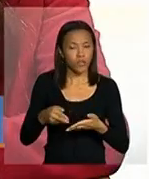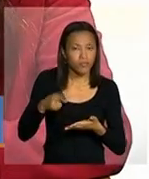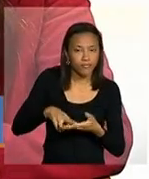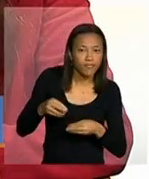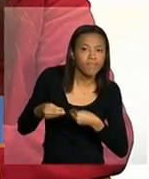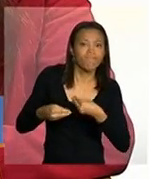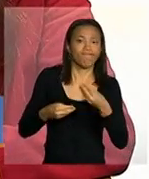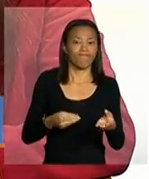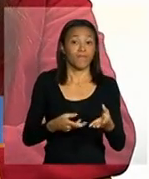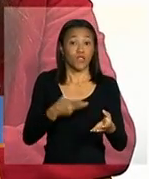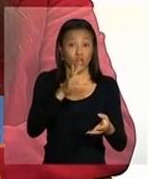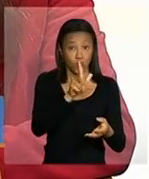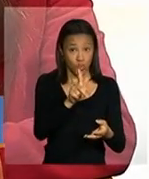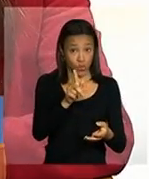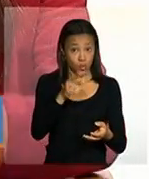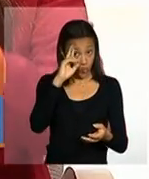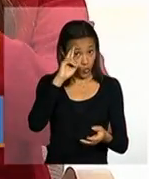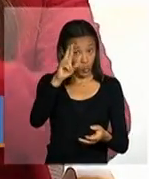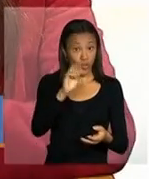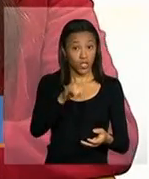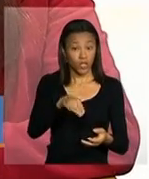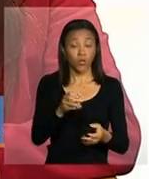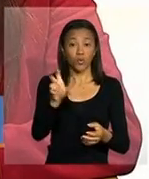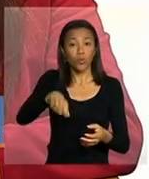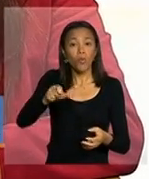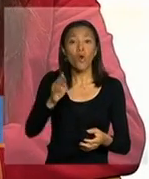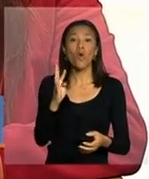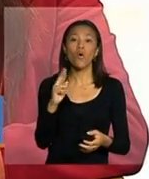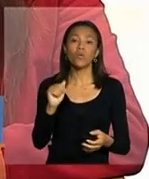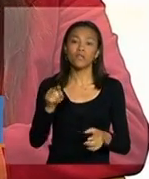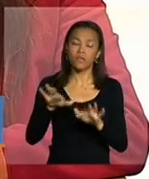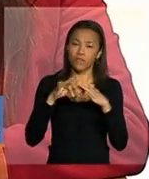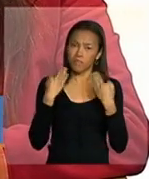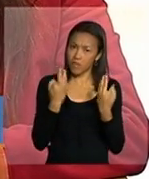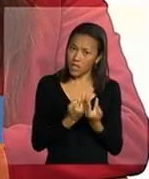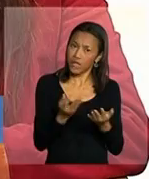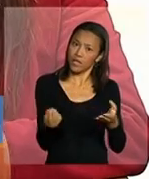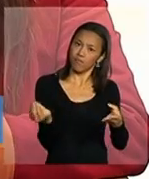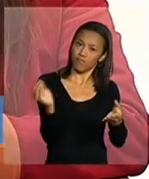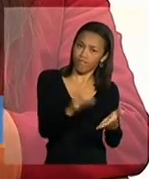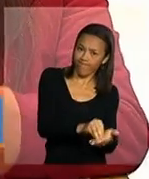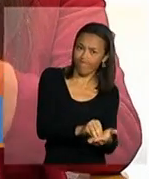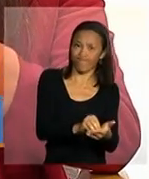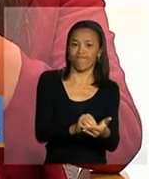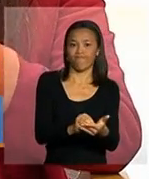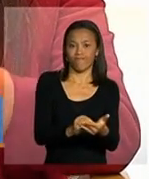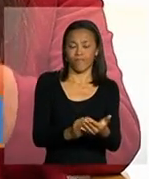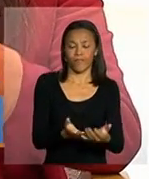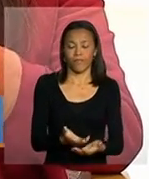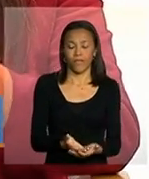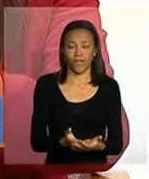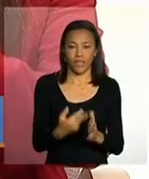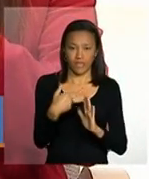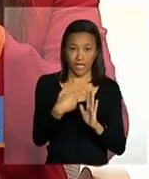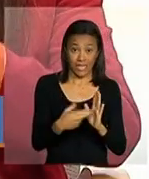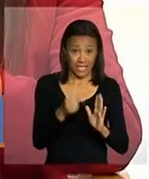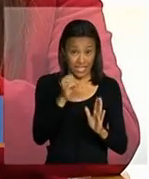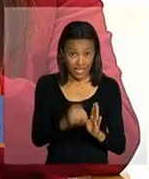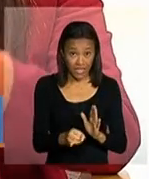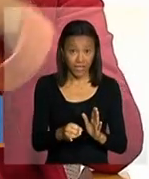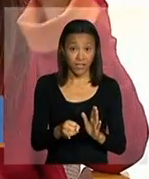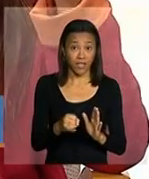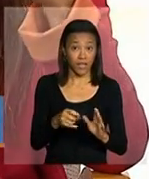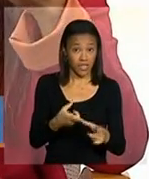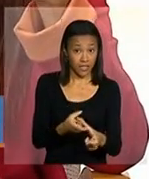procurar o gestor municipal do Bolsa Família para que ele faça um recurso no sistema de condicionalidades se essa repercussão essa